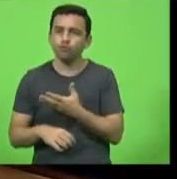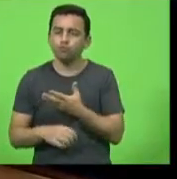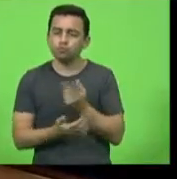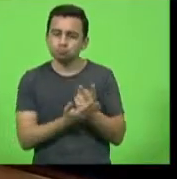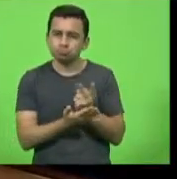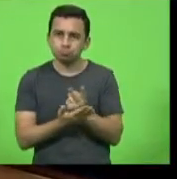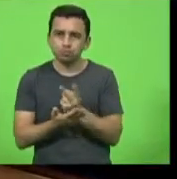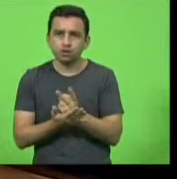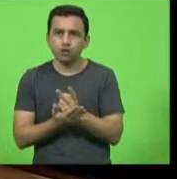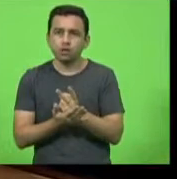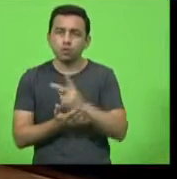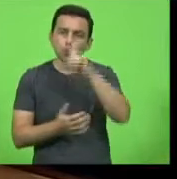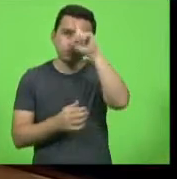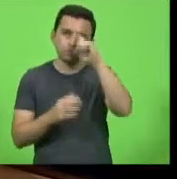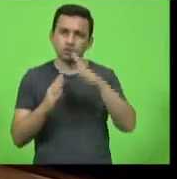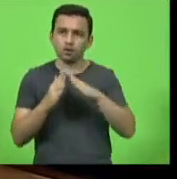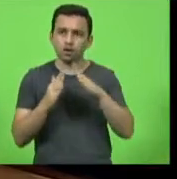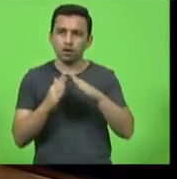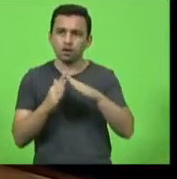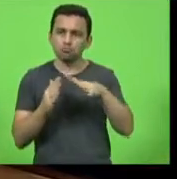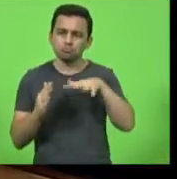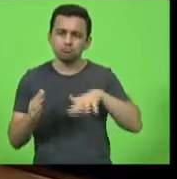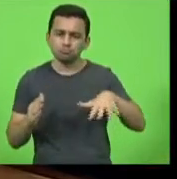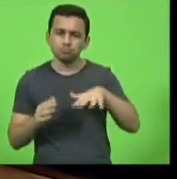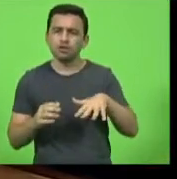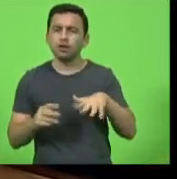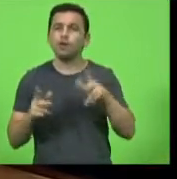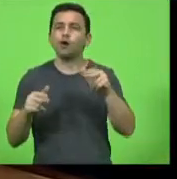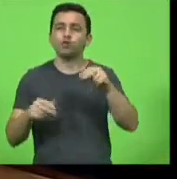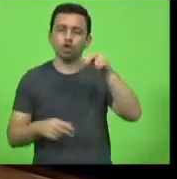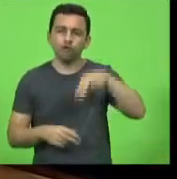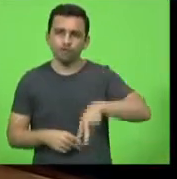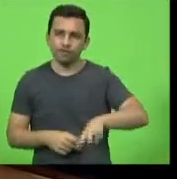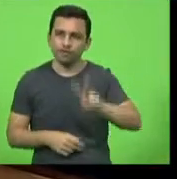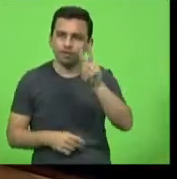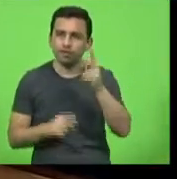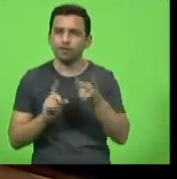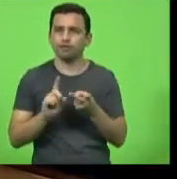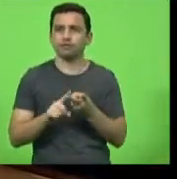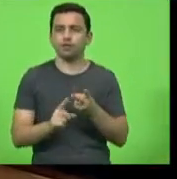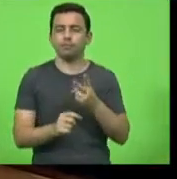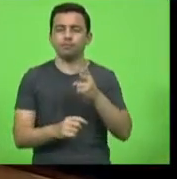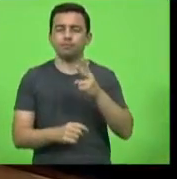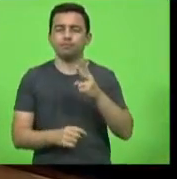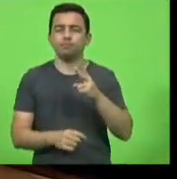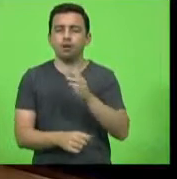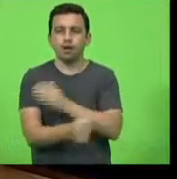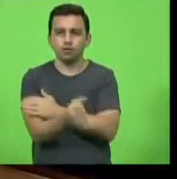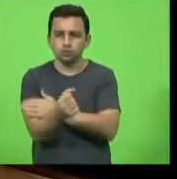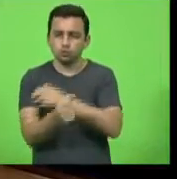nos hospitais da região como Nova Veneza, Bras do Norte e no Meio Oeste catarinense.